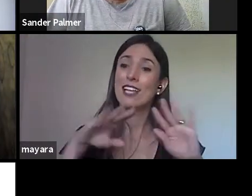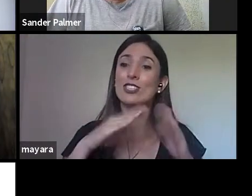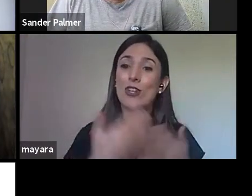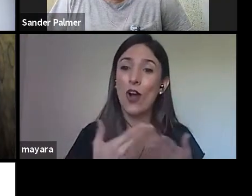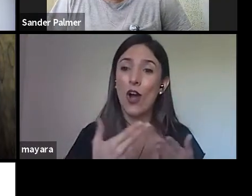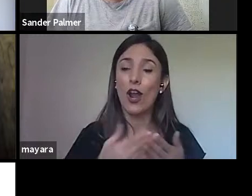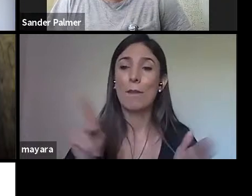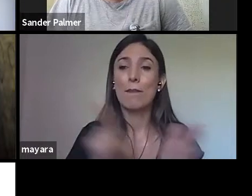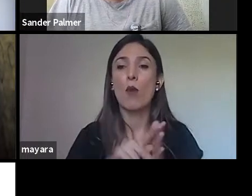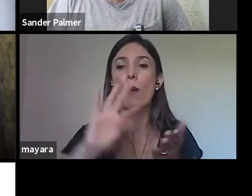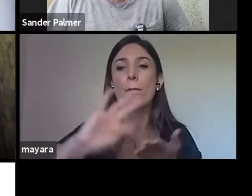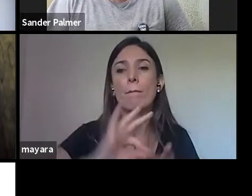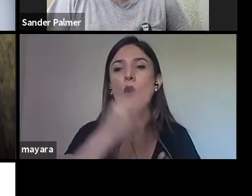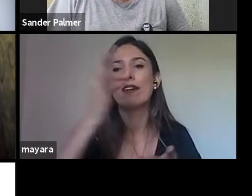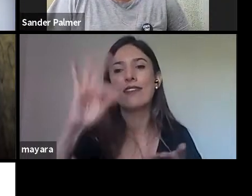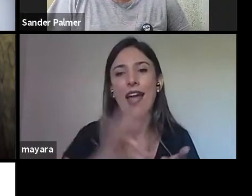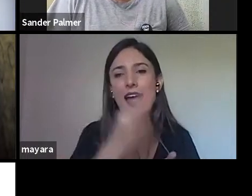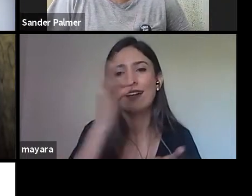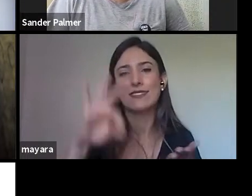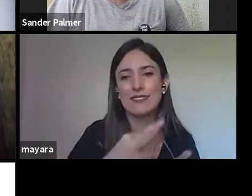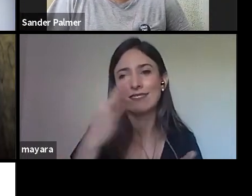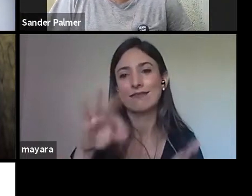a permanência continua.